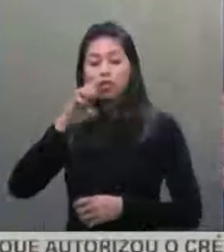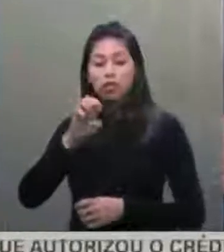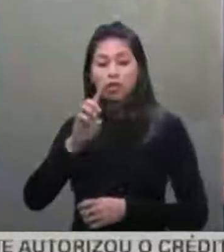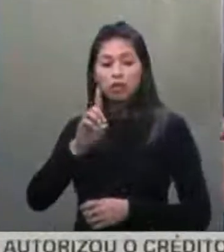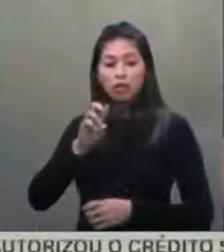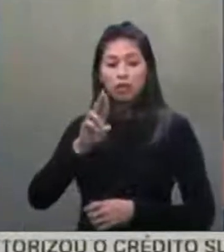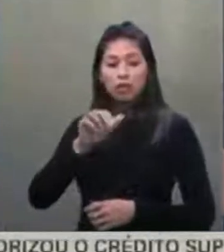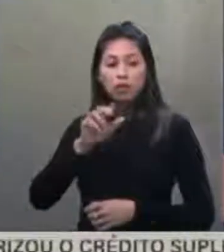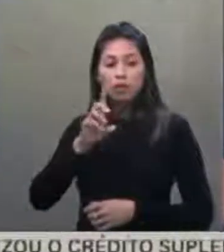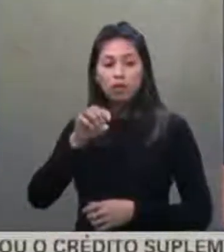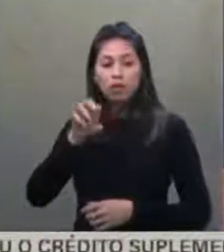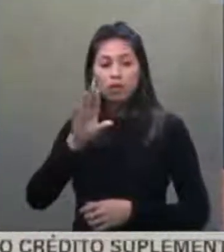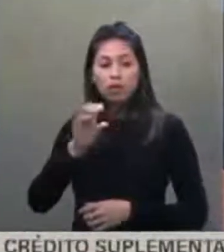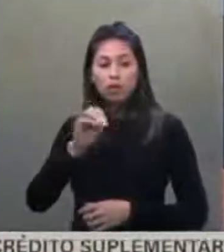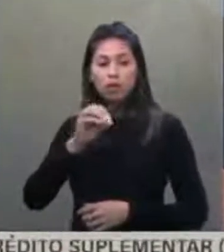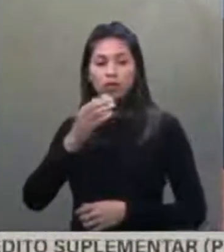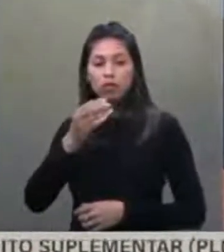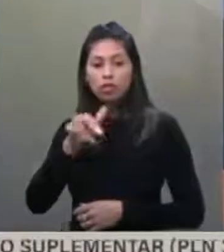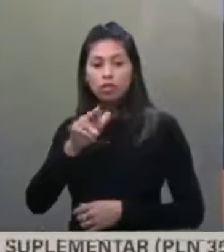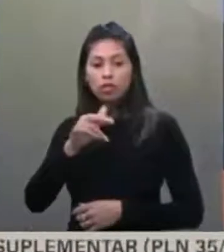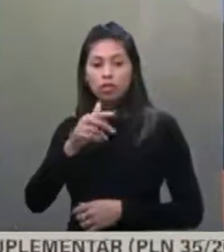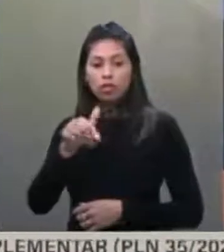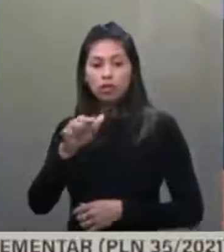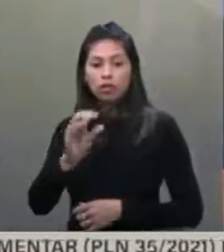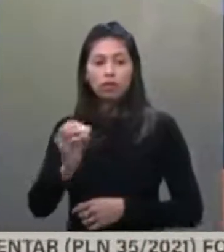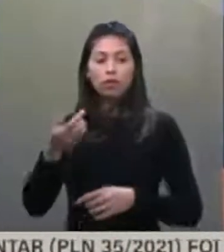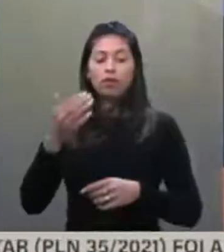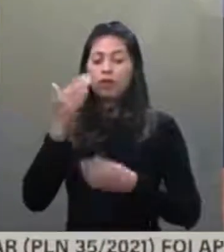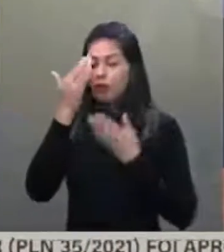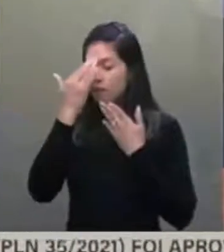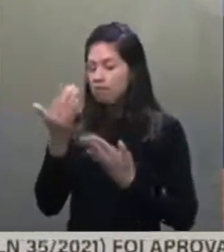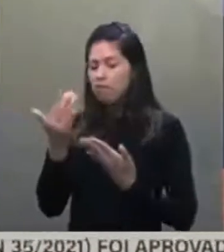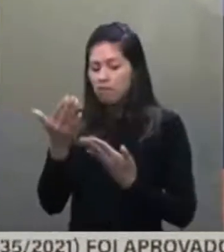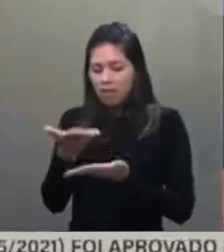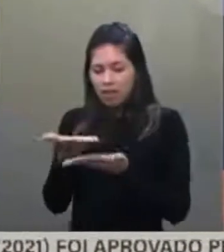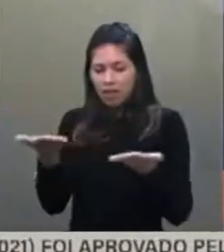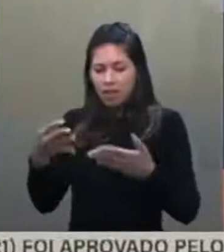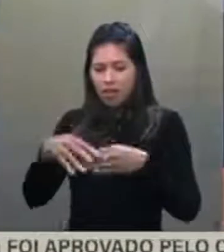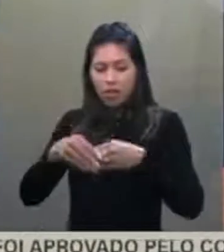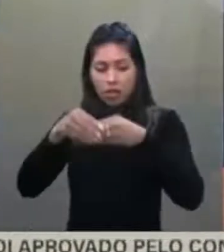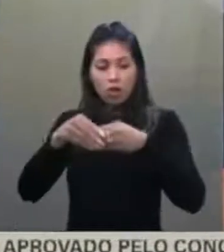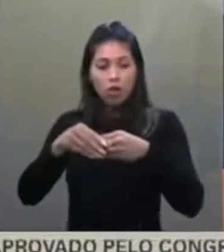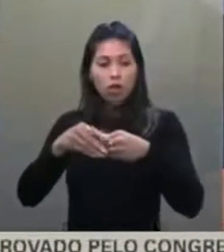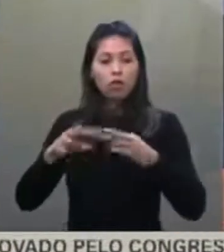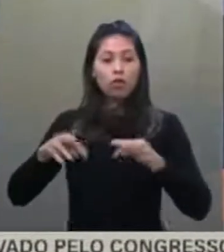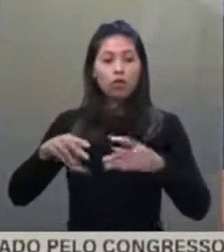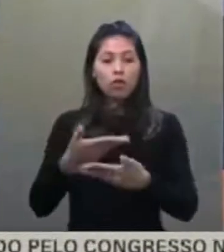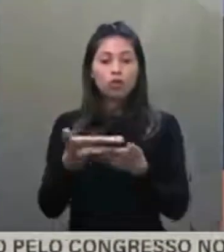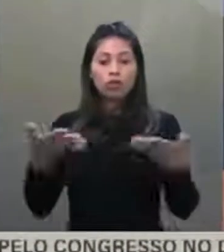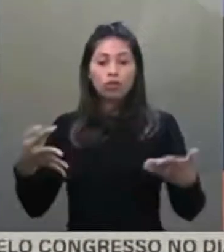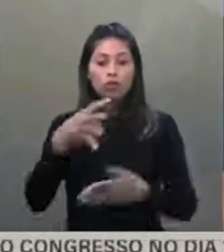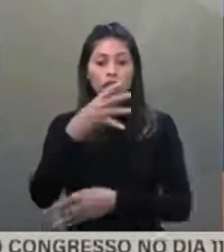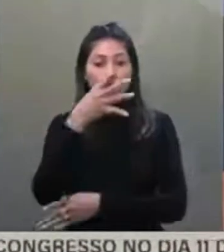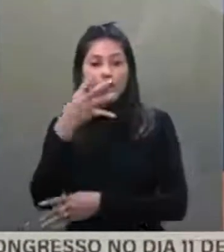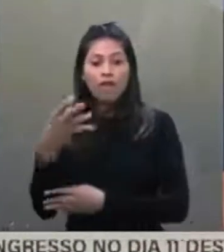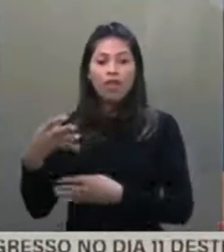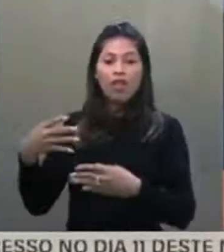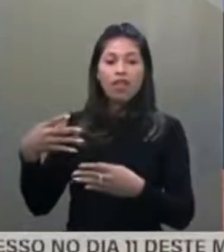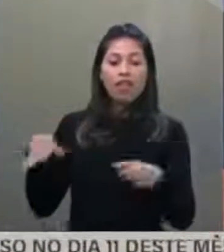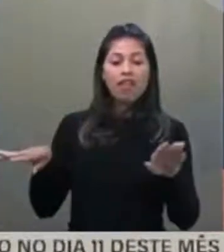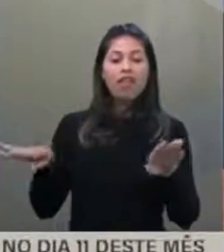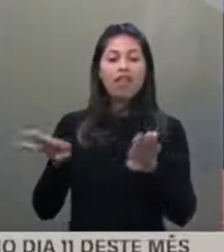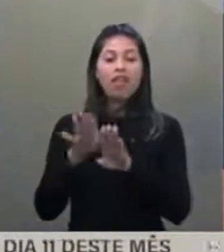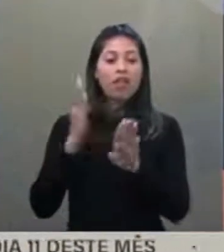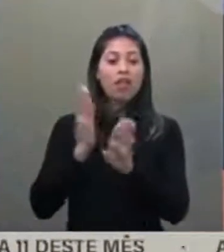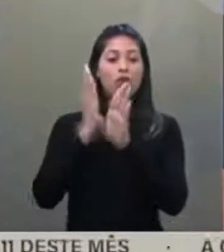Muito obrigado, senhor presidente, caros colegas, muitos aqui eu reencontrando nesse mesmo local